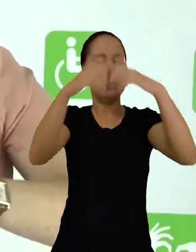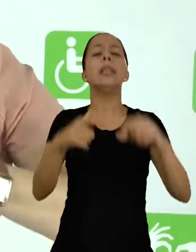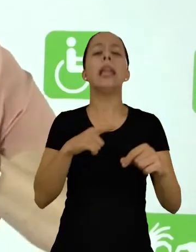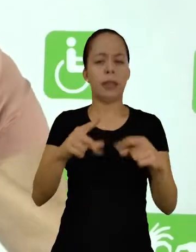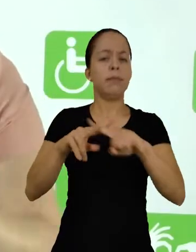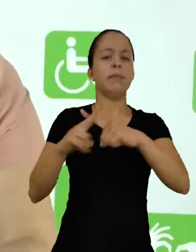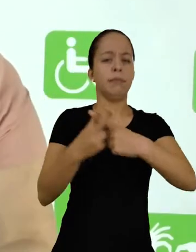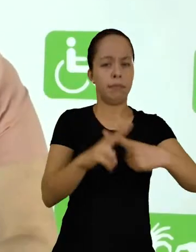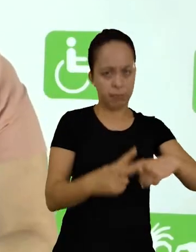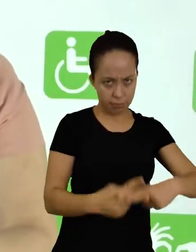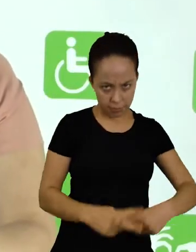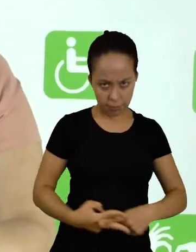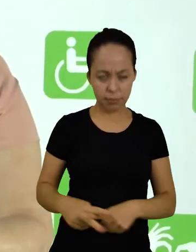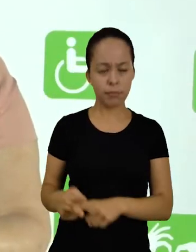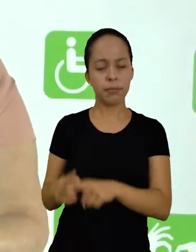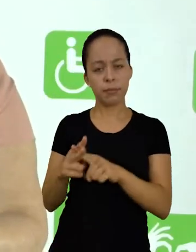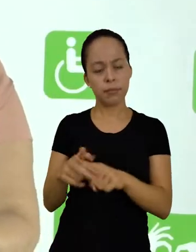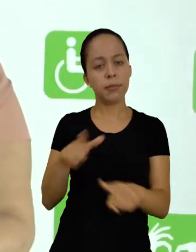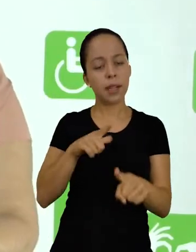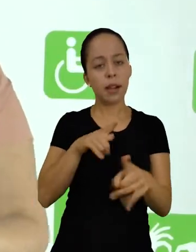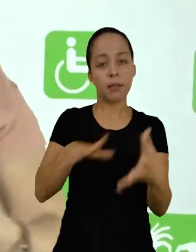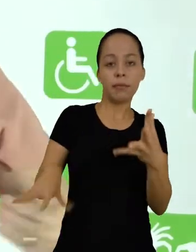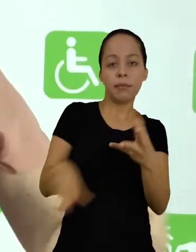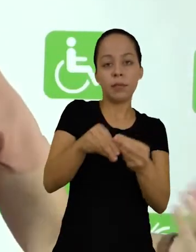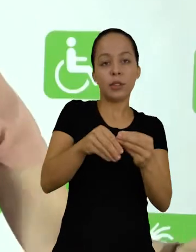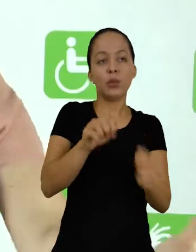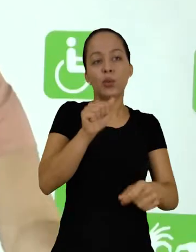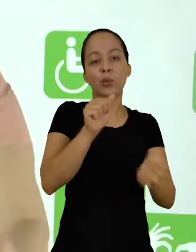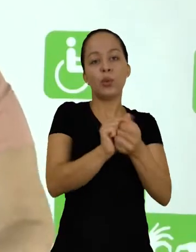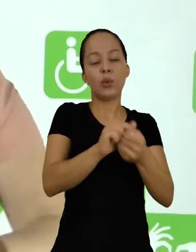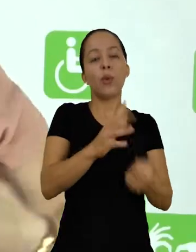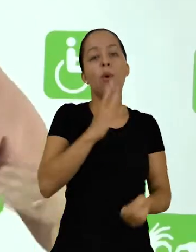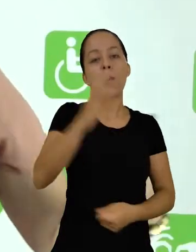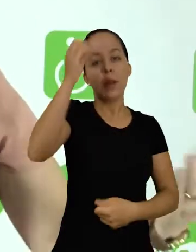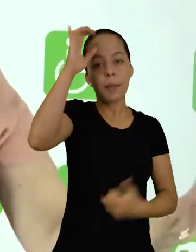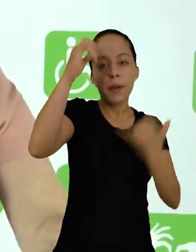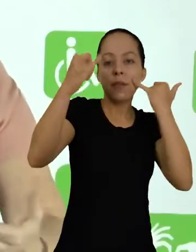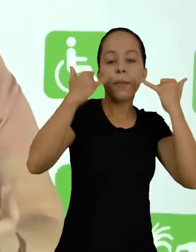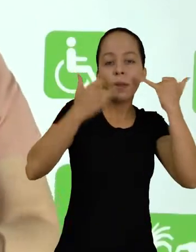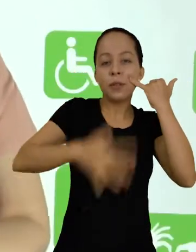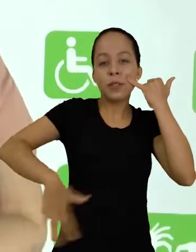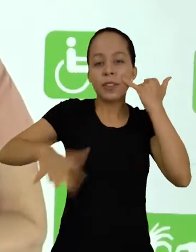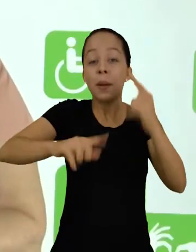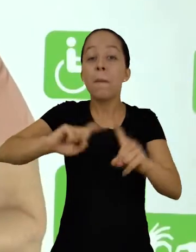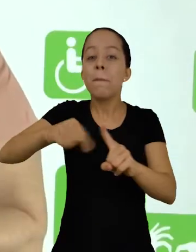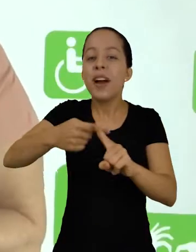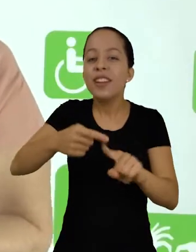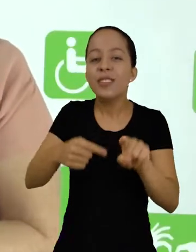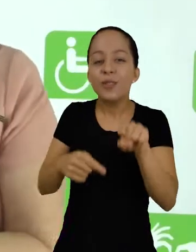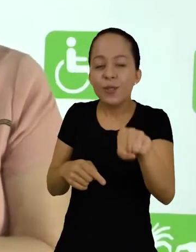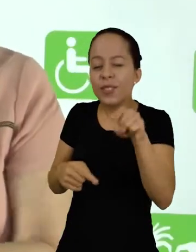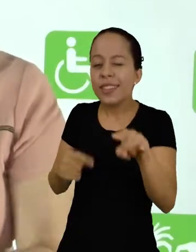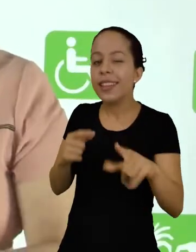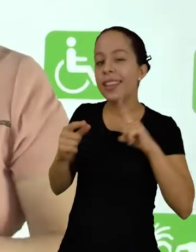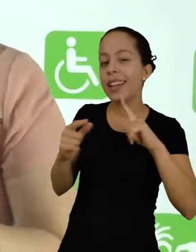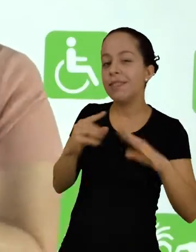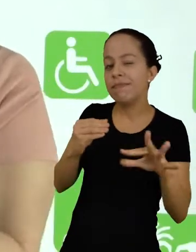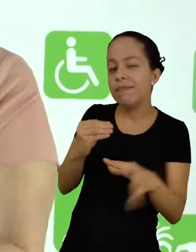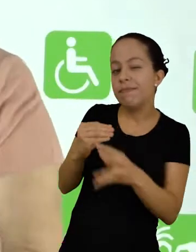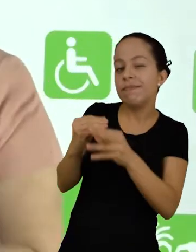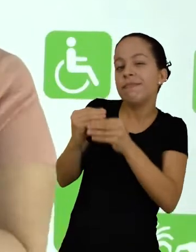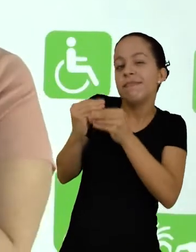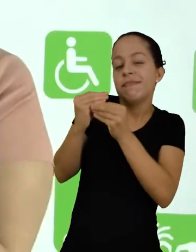reelaborada, que vai fazer parte do conhecimento geral e tem ali um dedinho seu, uma